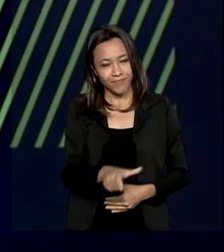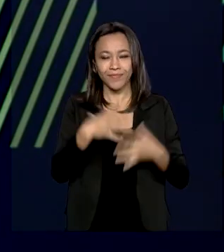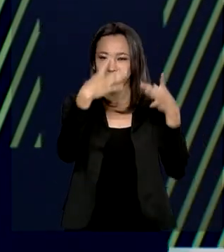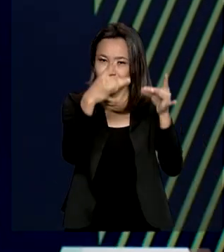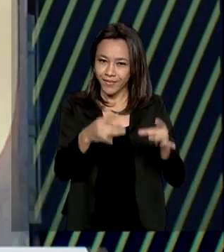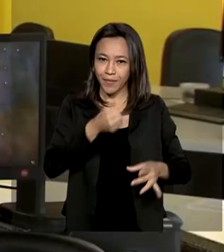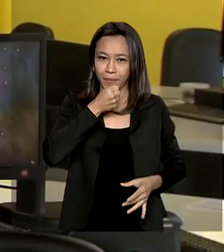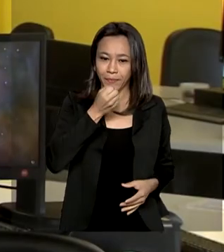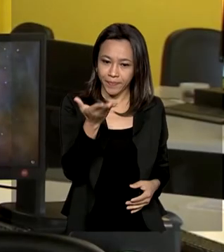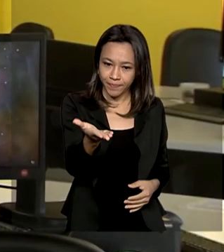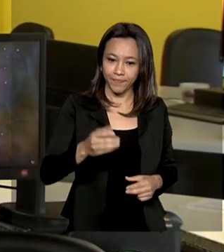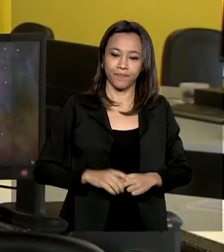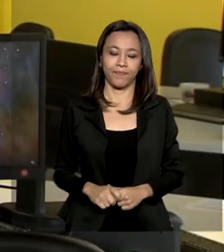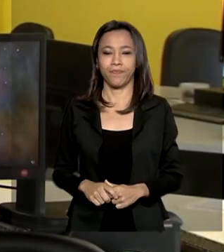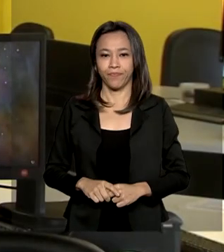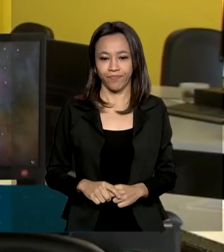detalhes.